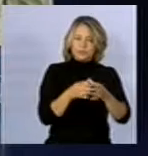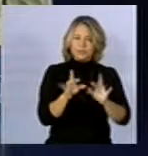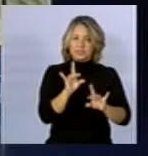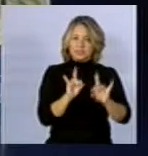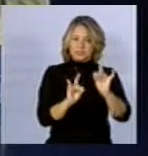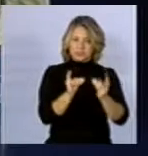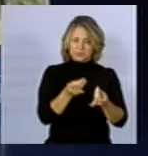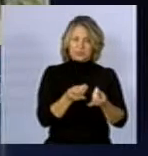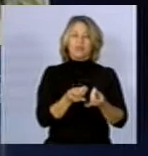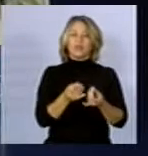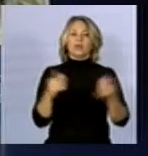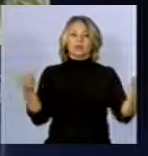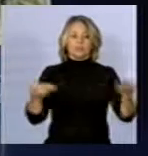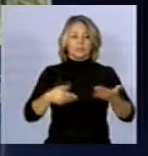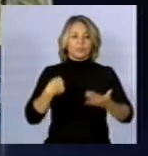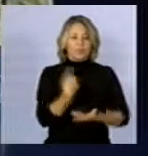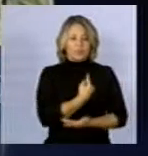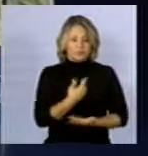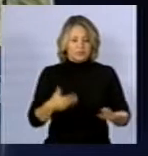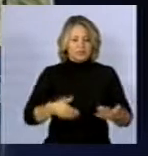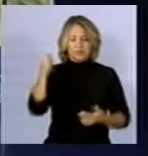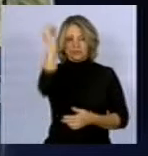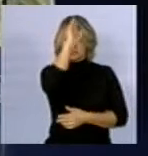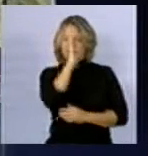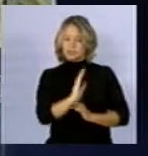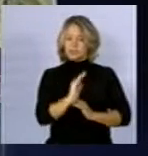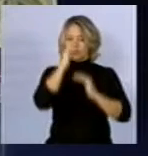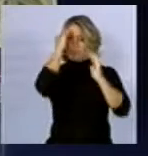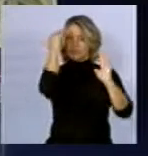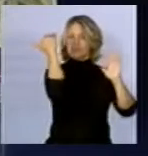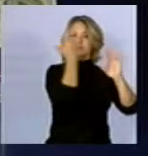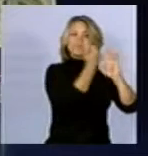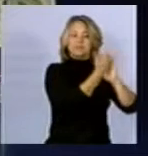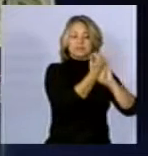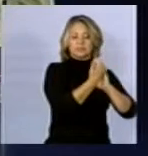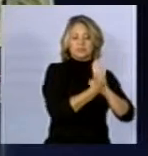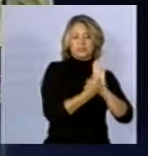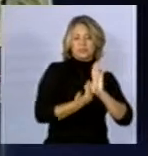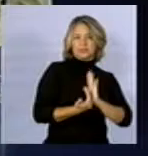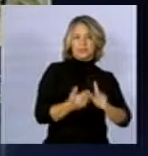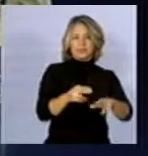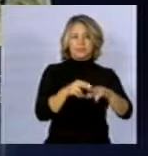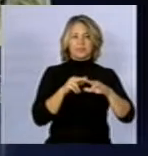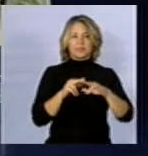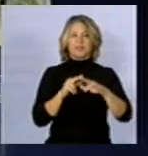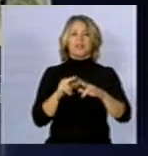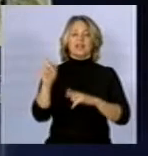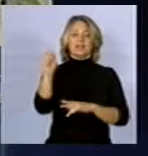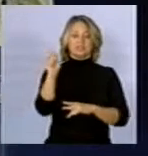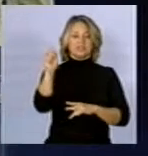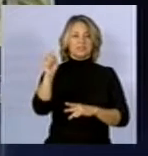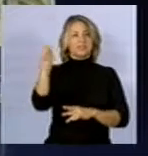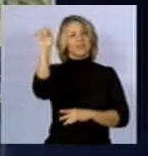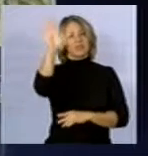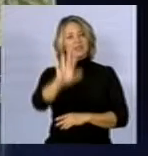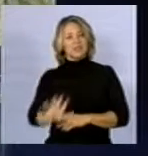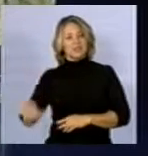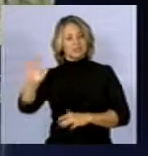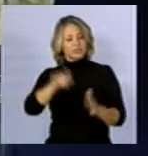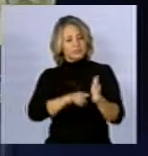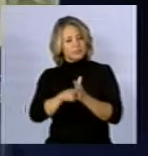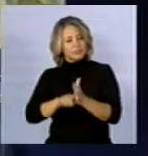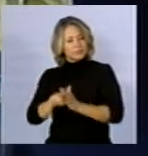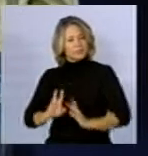A gente segue no Brasil os parâmetros estabelecidos pela Agência Internacional de Pesquisa em Câncer, que é a IARC, que classifica